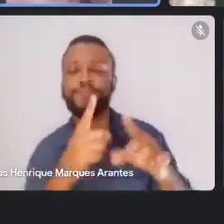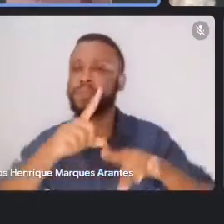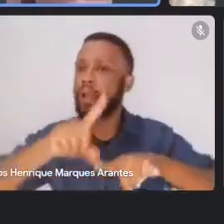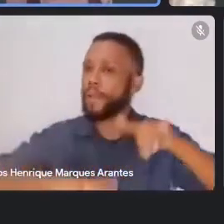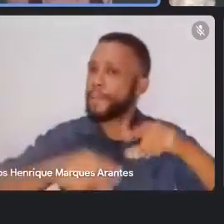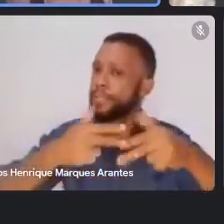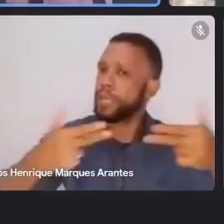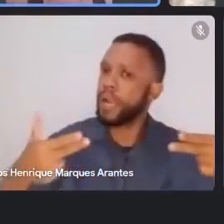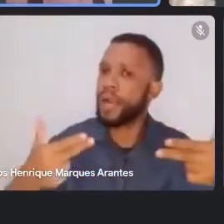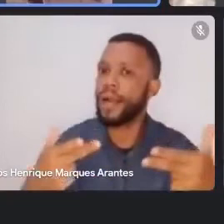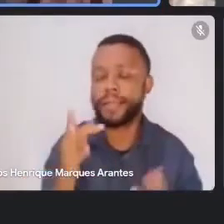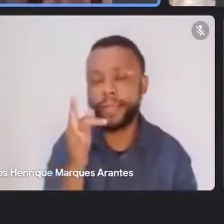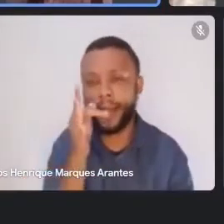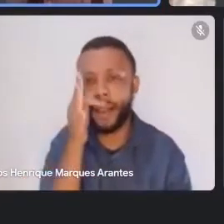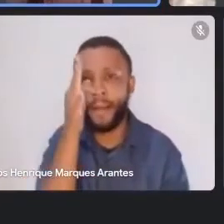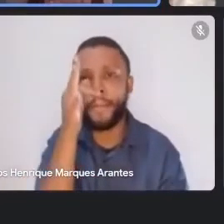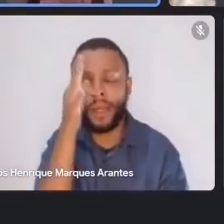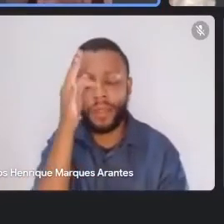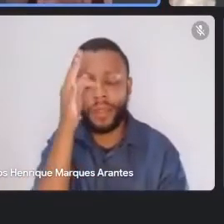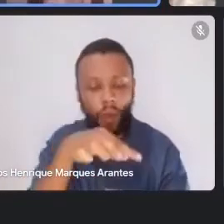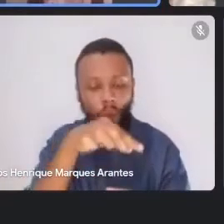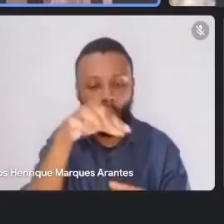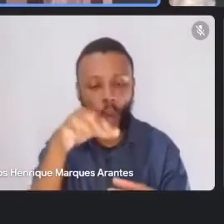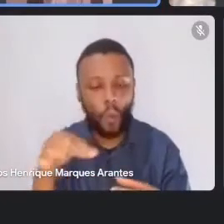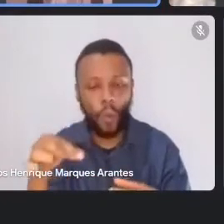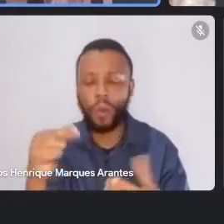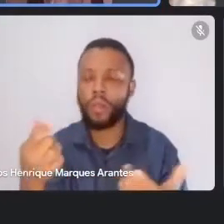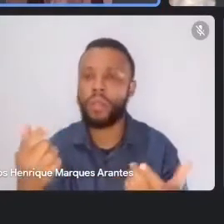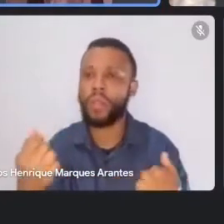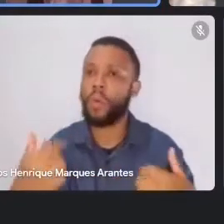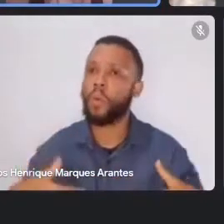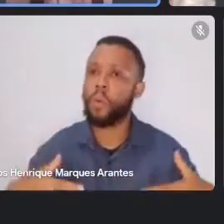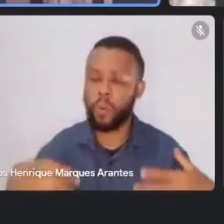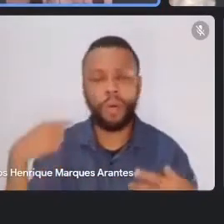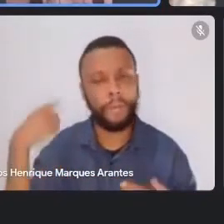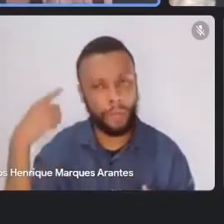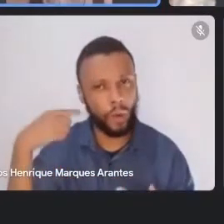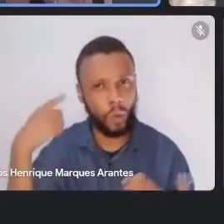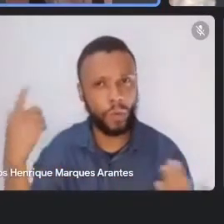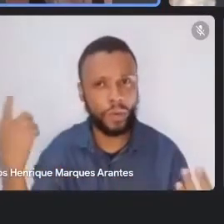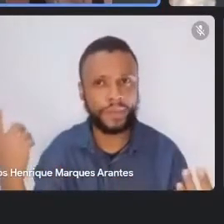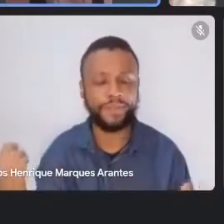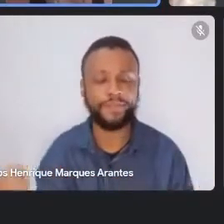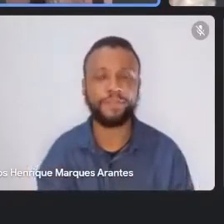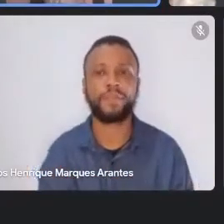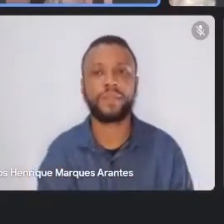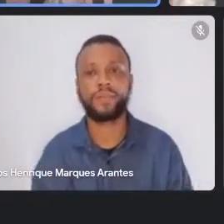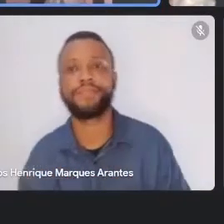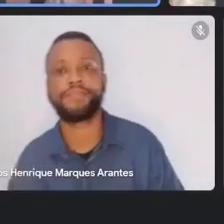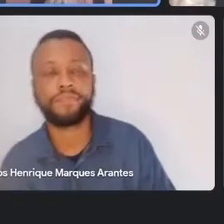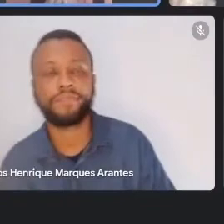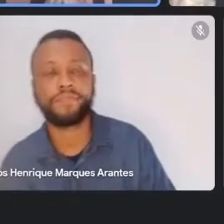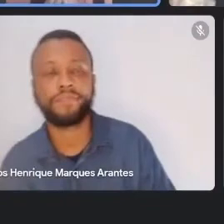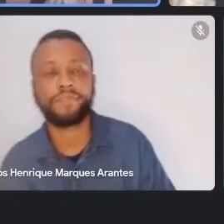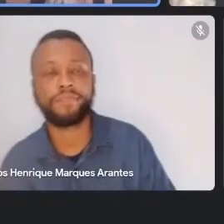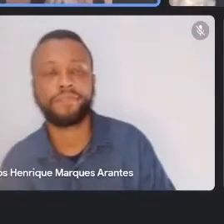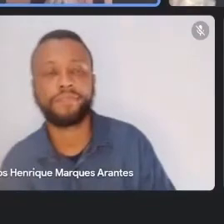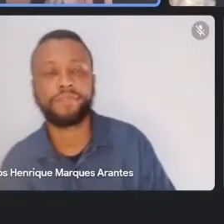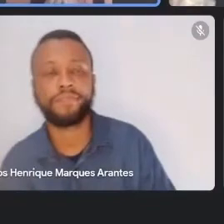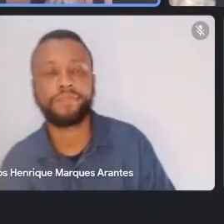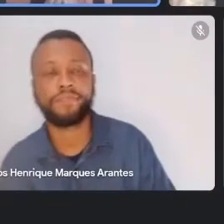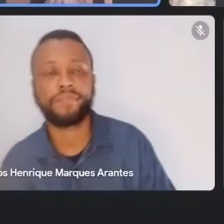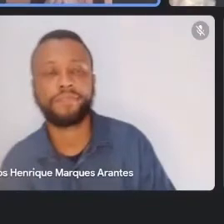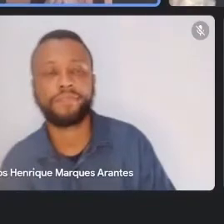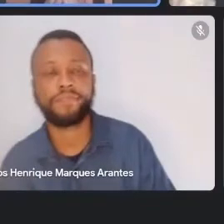plantas, uma loucura, né, então, assim, eu fiquei pensando duas coisas, uma é que, com